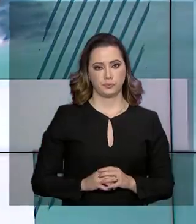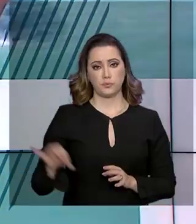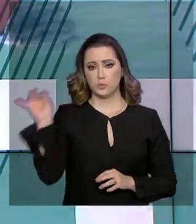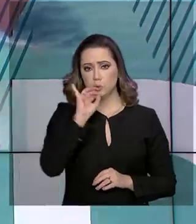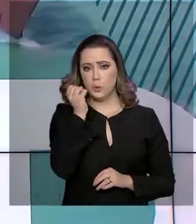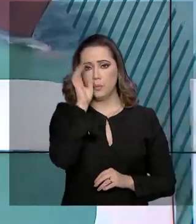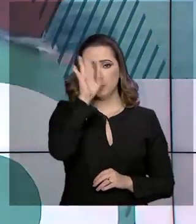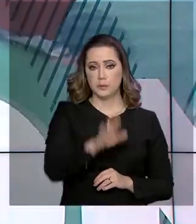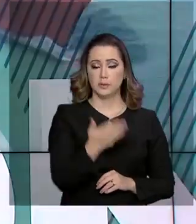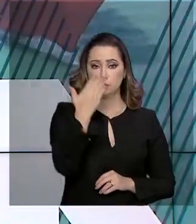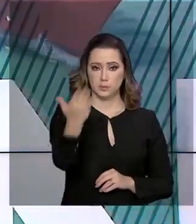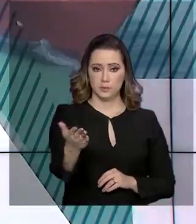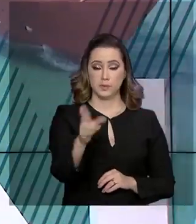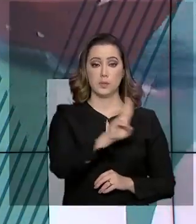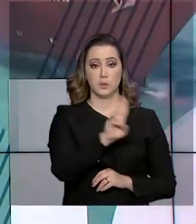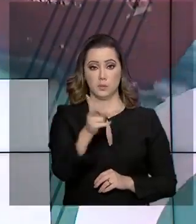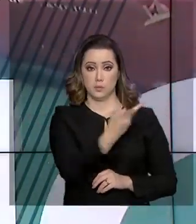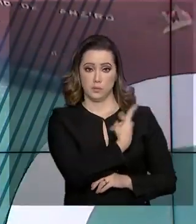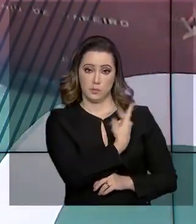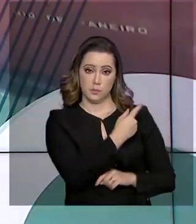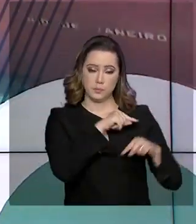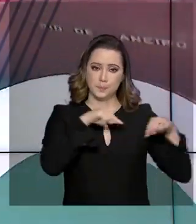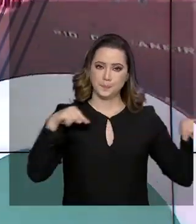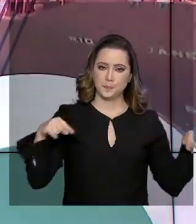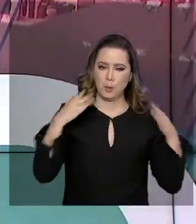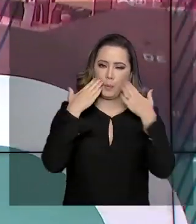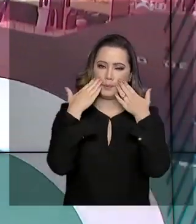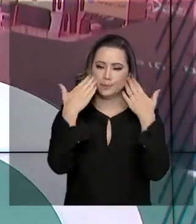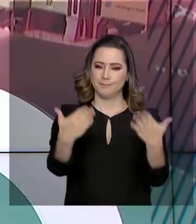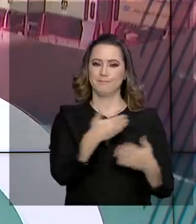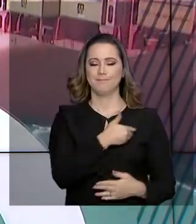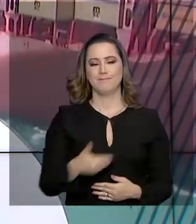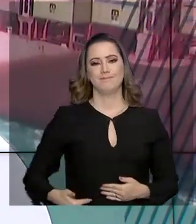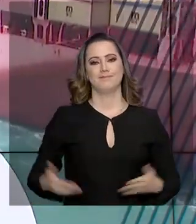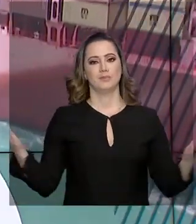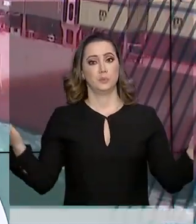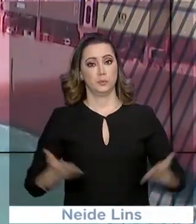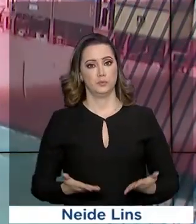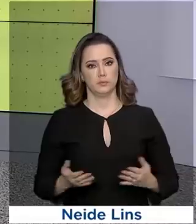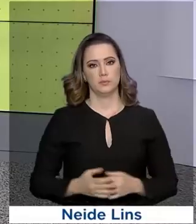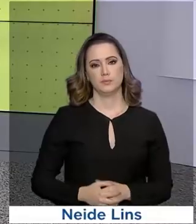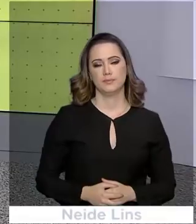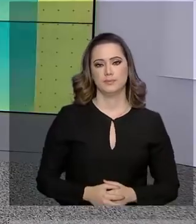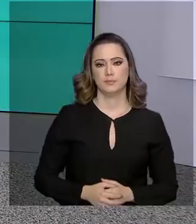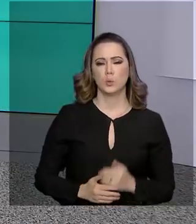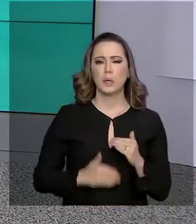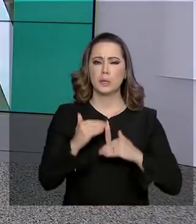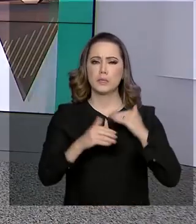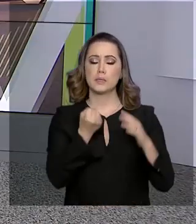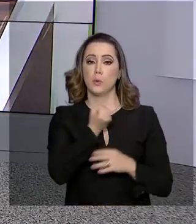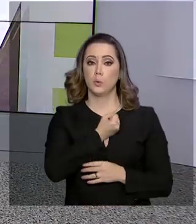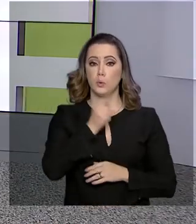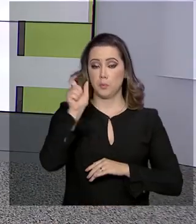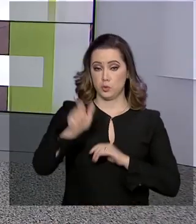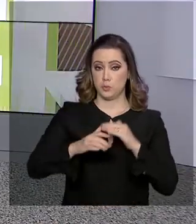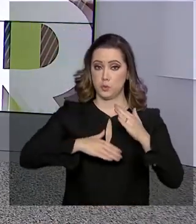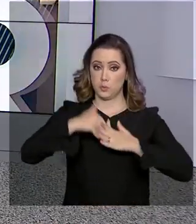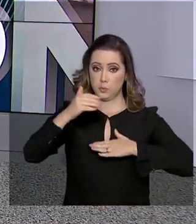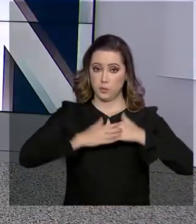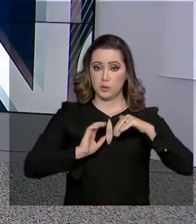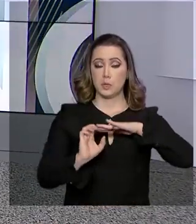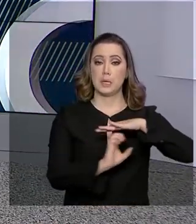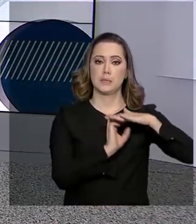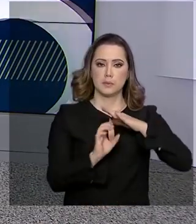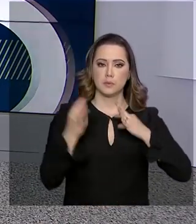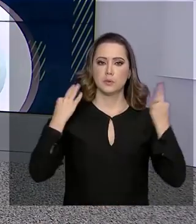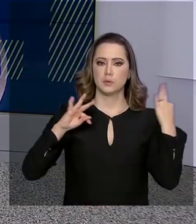Olá, boa tarde para você. Eu sou Roberto Camargo e estamos de volta com mais uma edição do Governo Agora. Cresceu o número de profissionais e